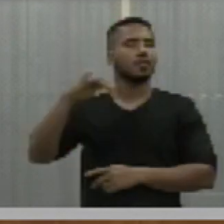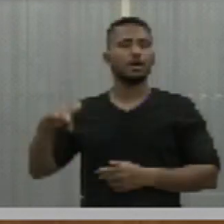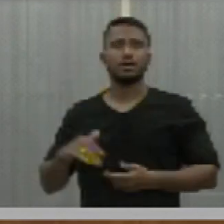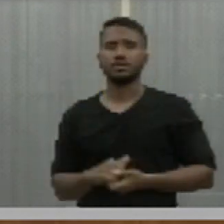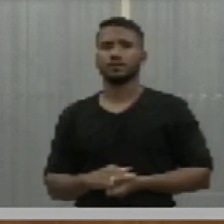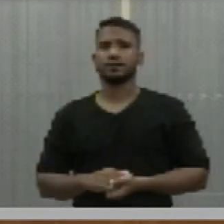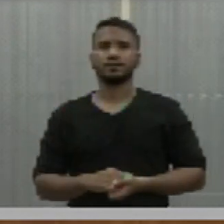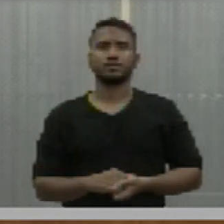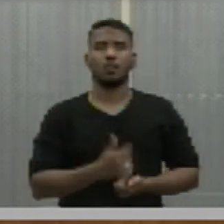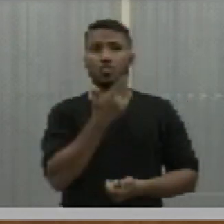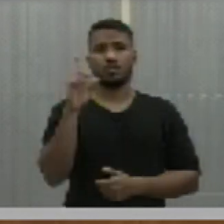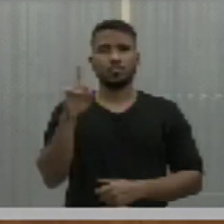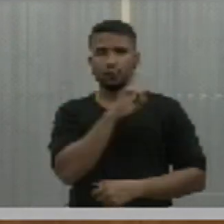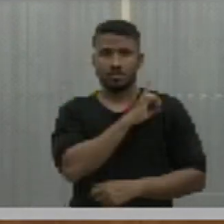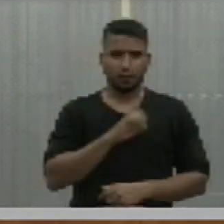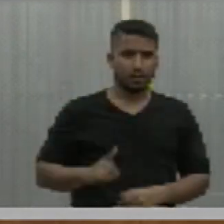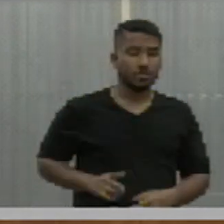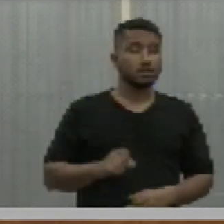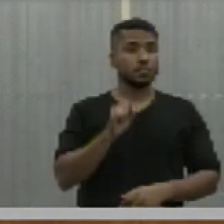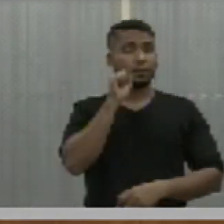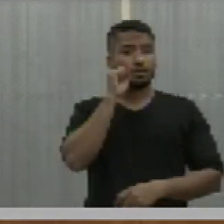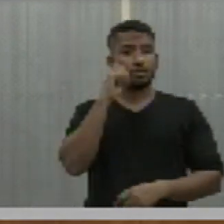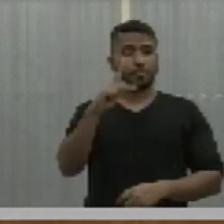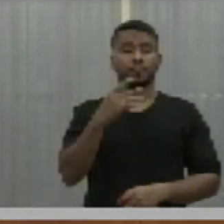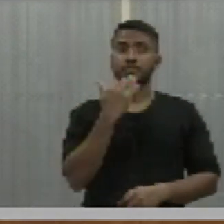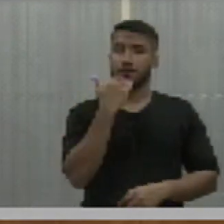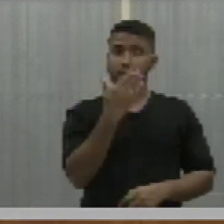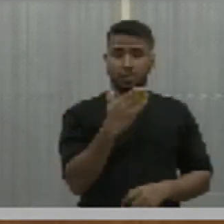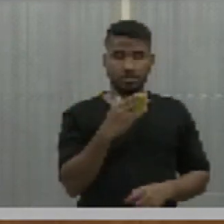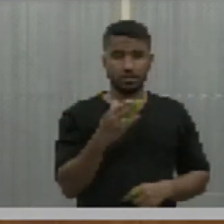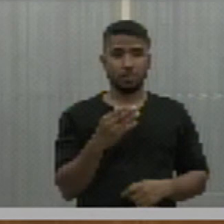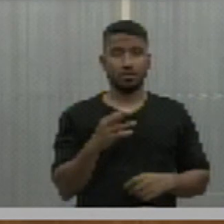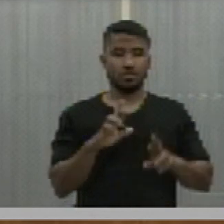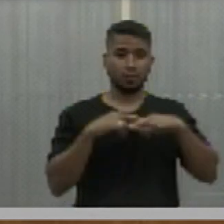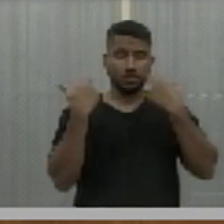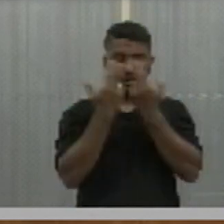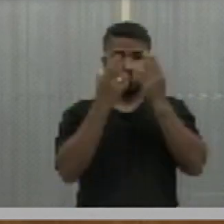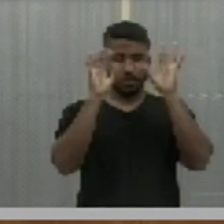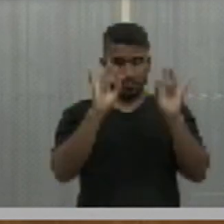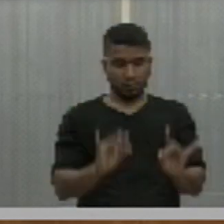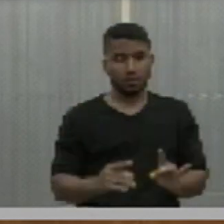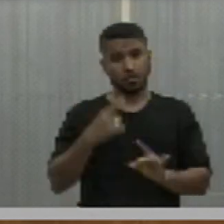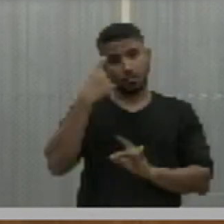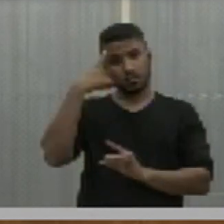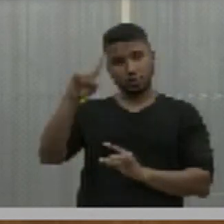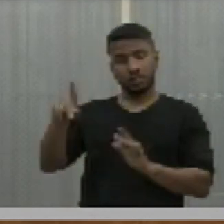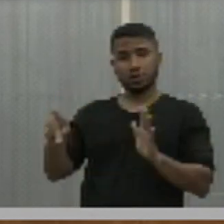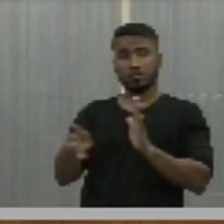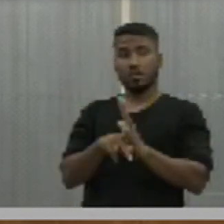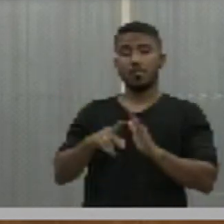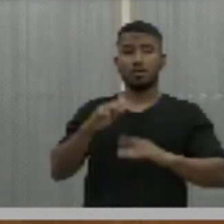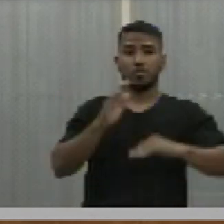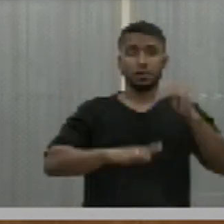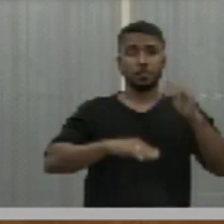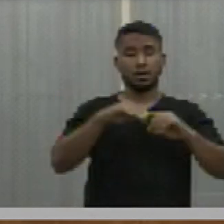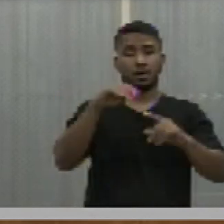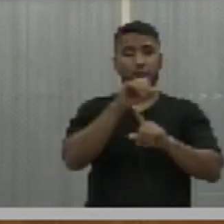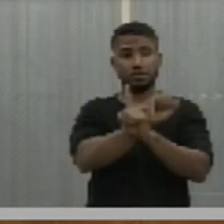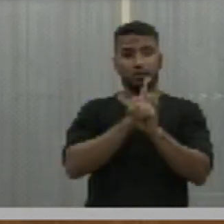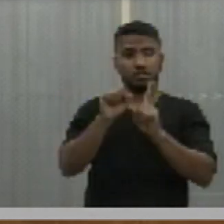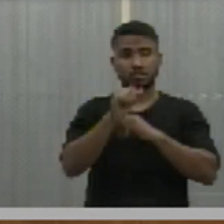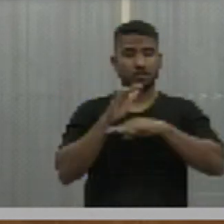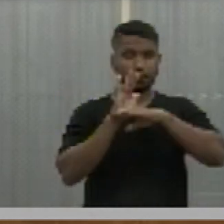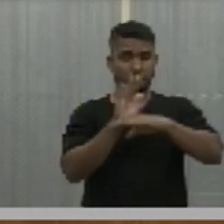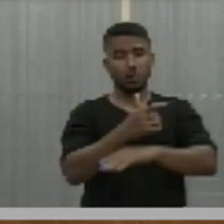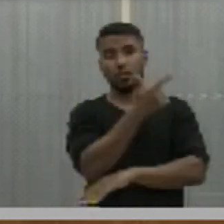Um da senhora deputada Simone Pereira, qual solicita a realização de sessão solene em homenagem do dia do assistente social e um do